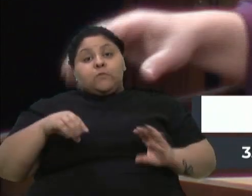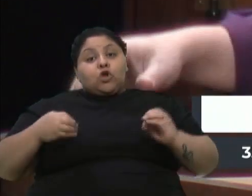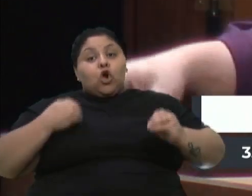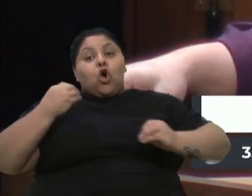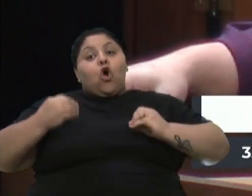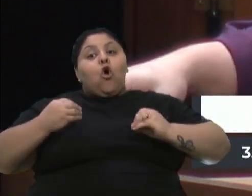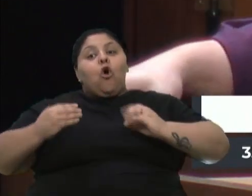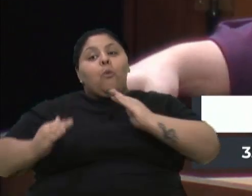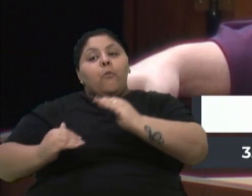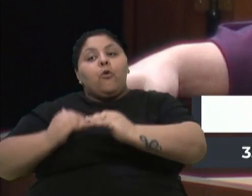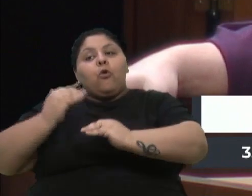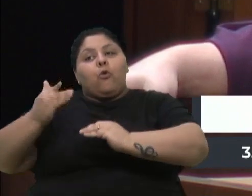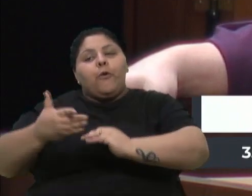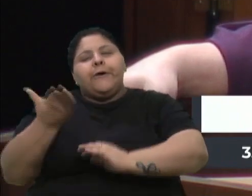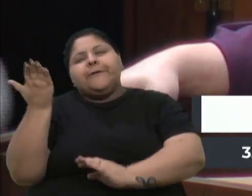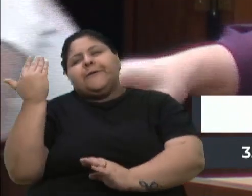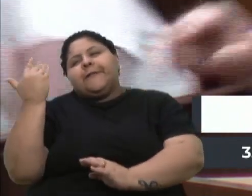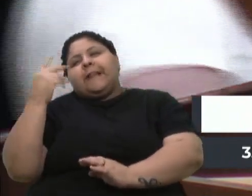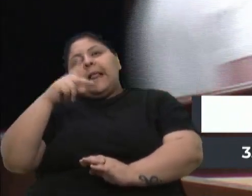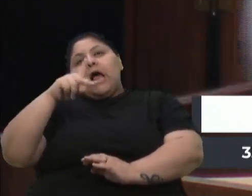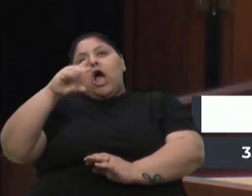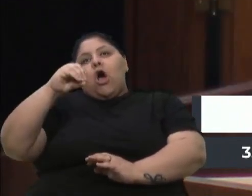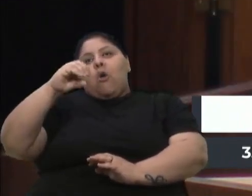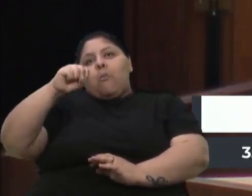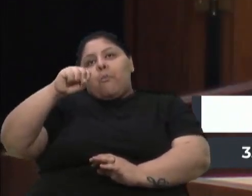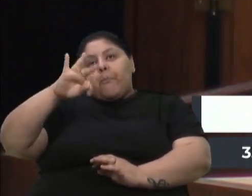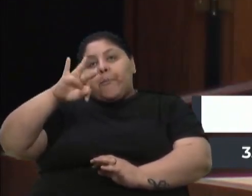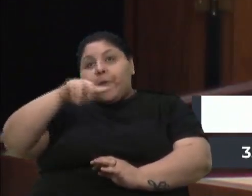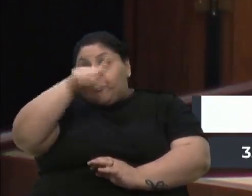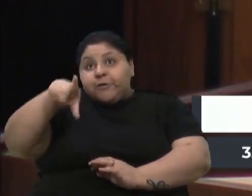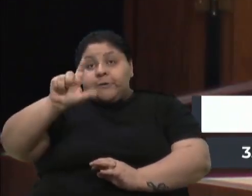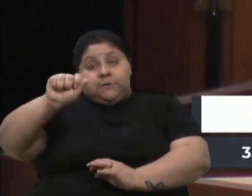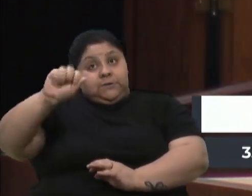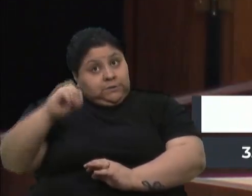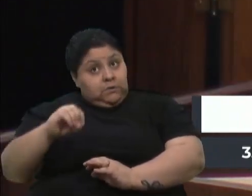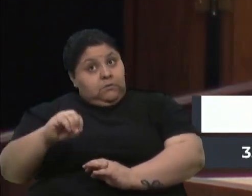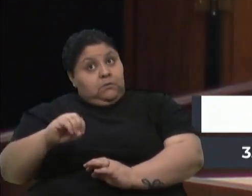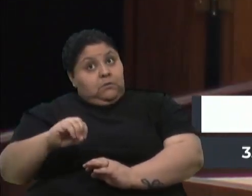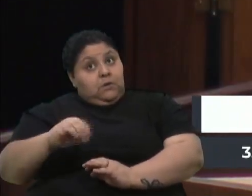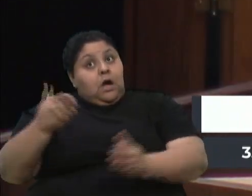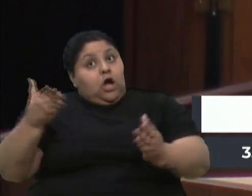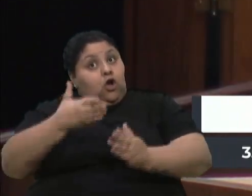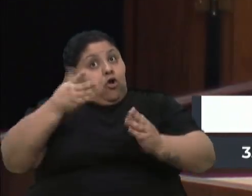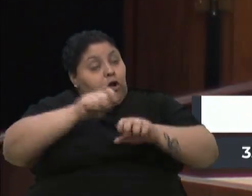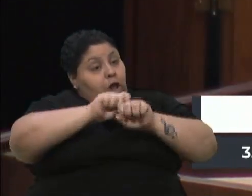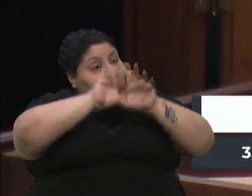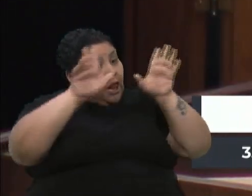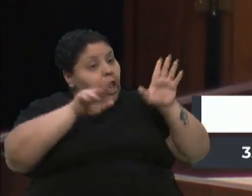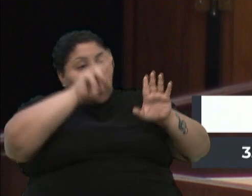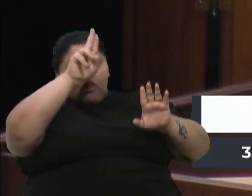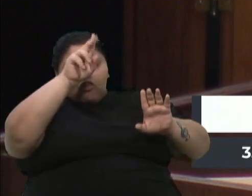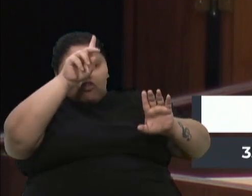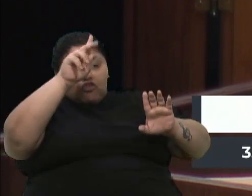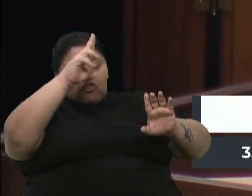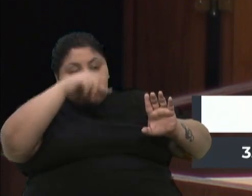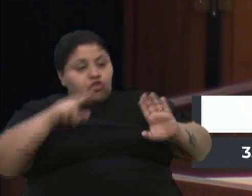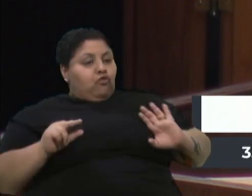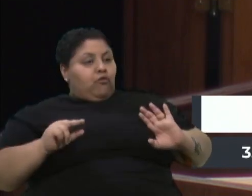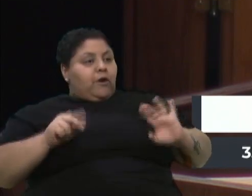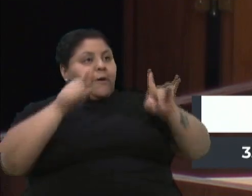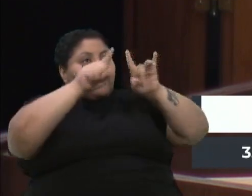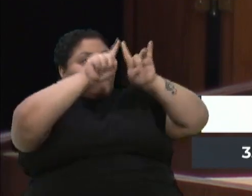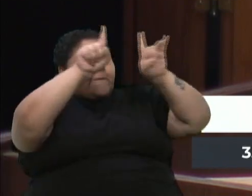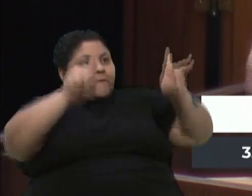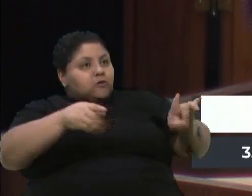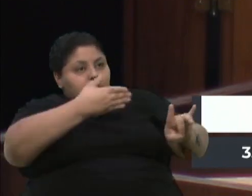tivesse o postão, e aqui vou deixar claro e vou falar, nunca serei e nunca sou contra o funcionário público.